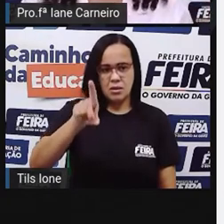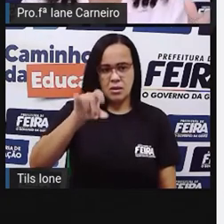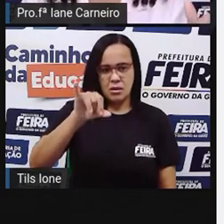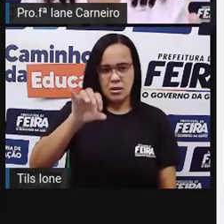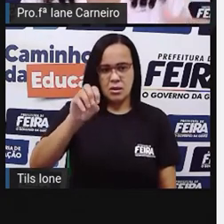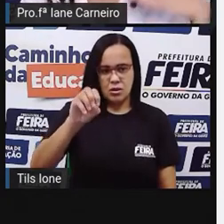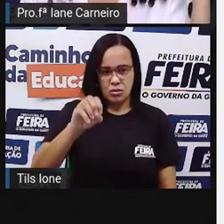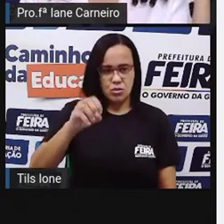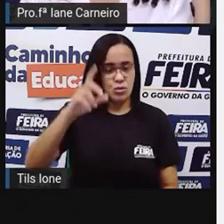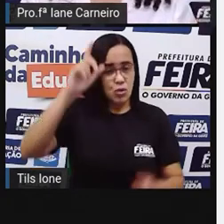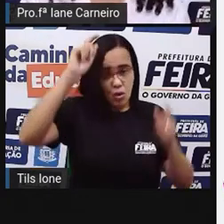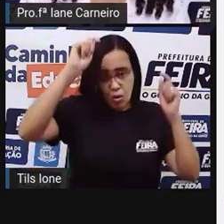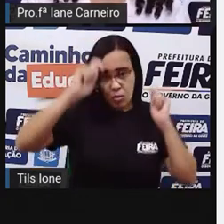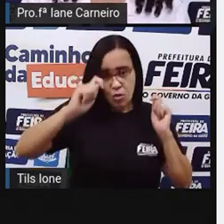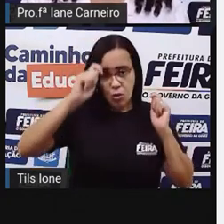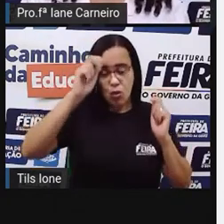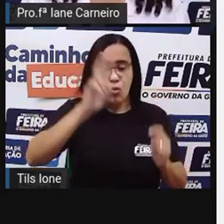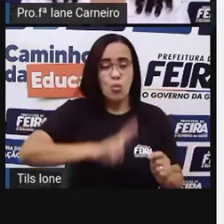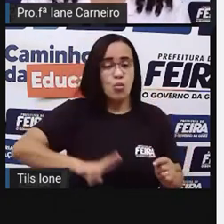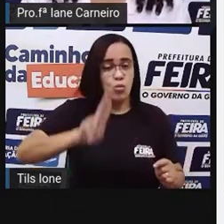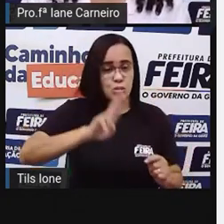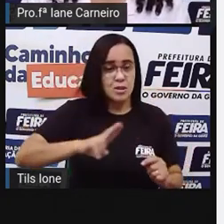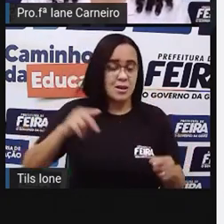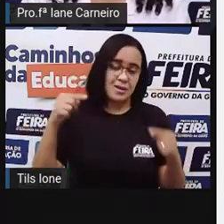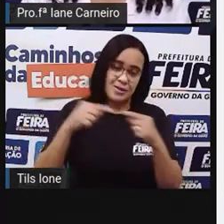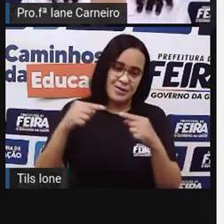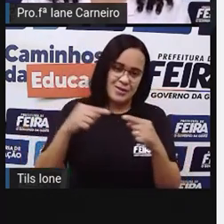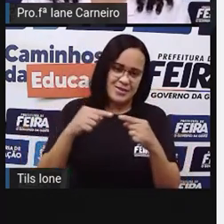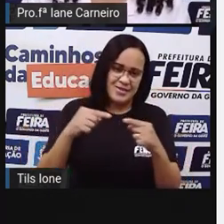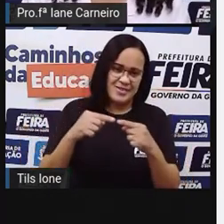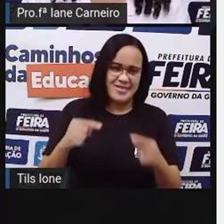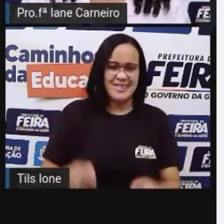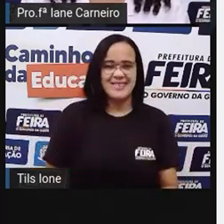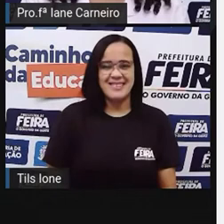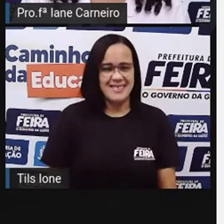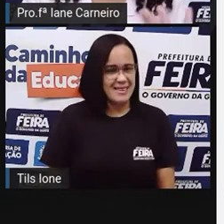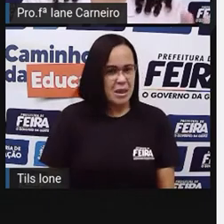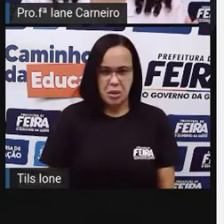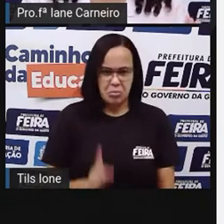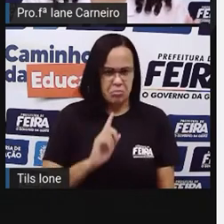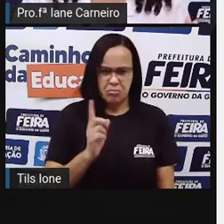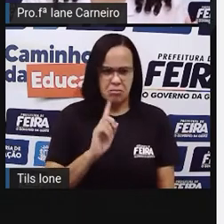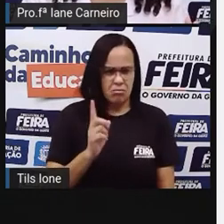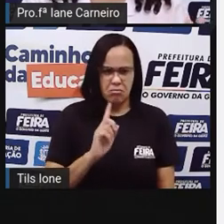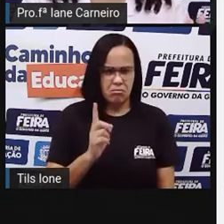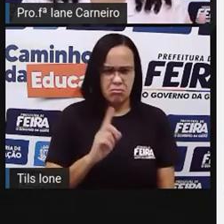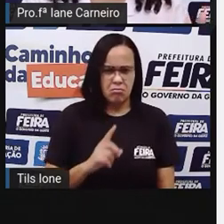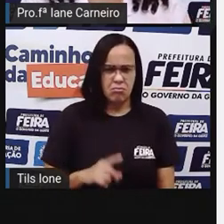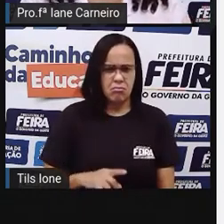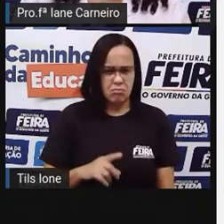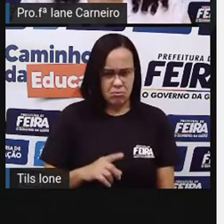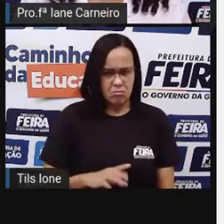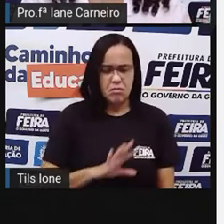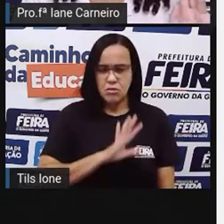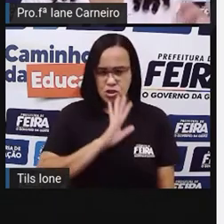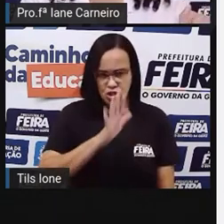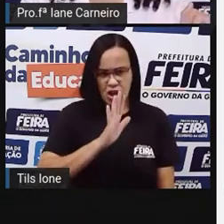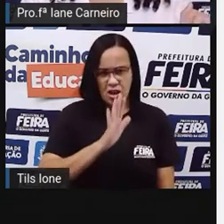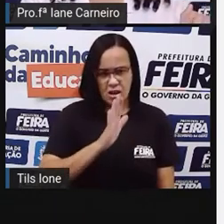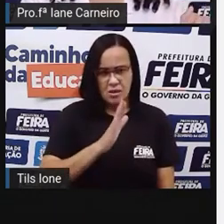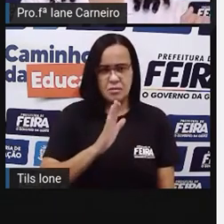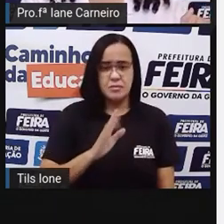boné vai ser quem? Cláudio. Então, vamos ver. Esse aqui não usa boné, então não é Cláudio. Esse aqui a gente já viu que é Fabrício.